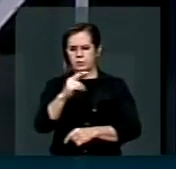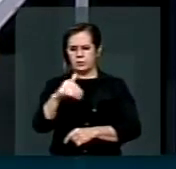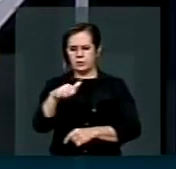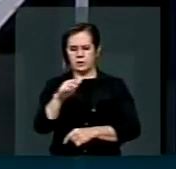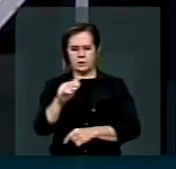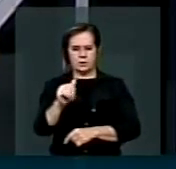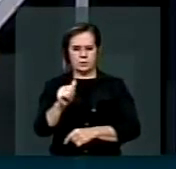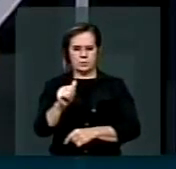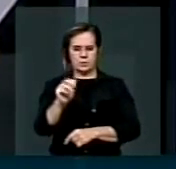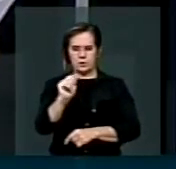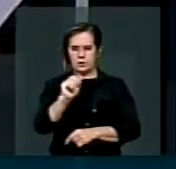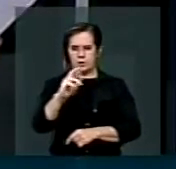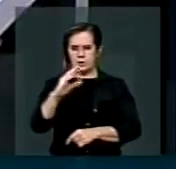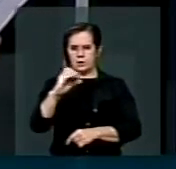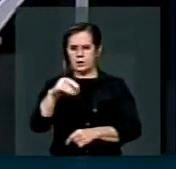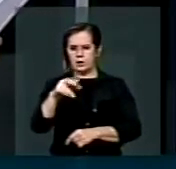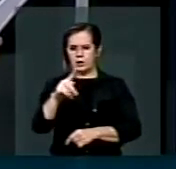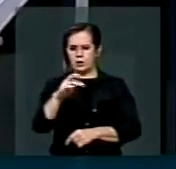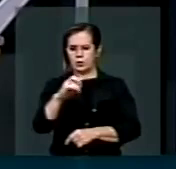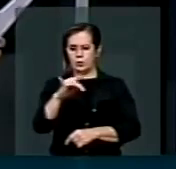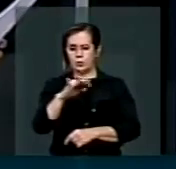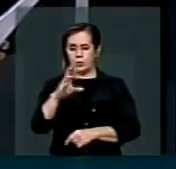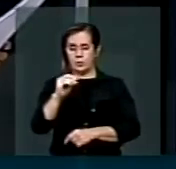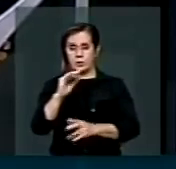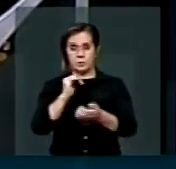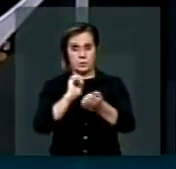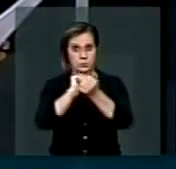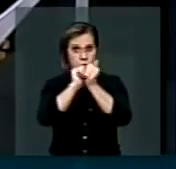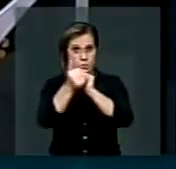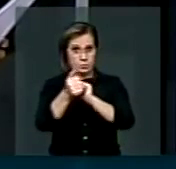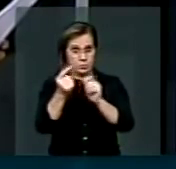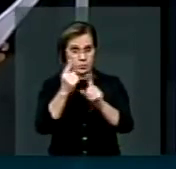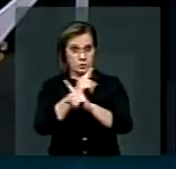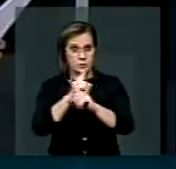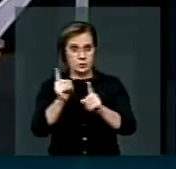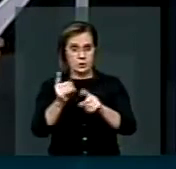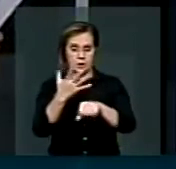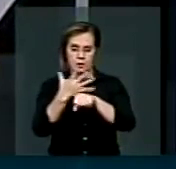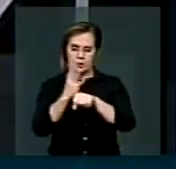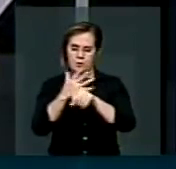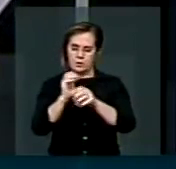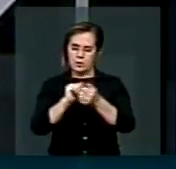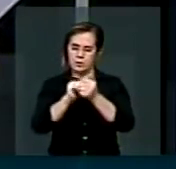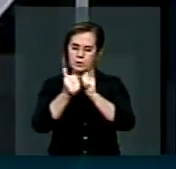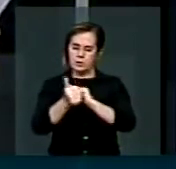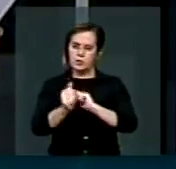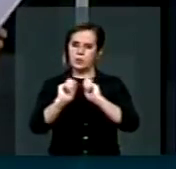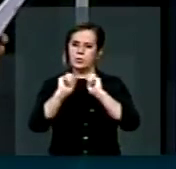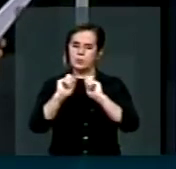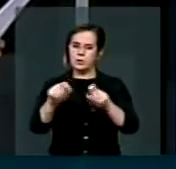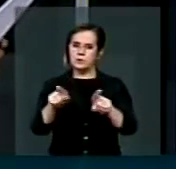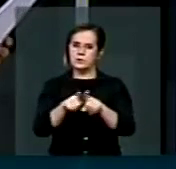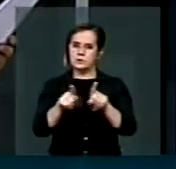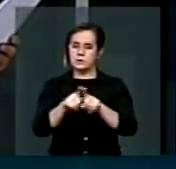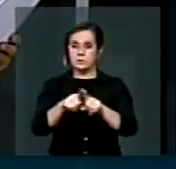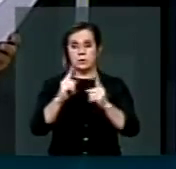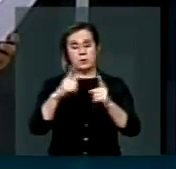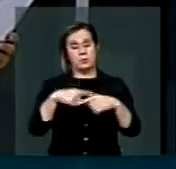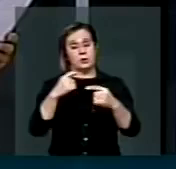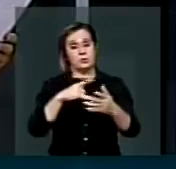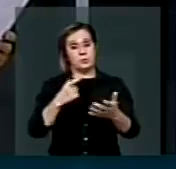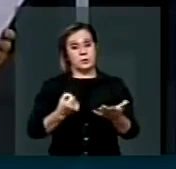como práticas esportivas, etc. A utilização em práticas esportivas é desde que adquirida por maiores de 18 anos,